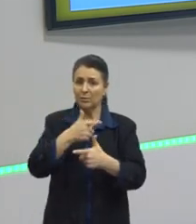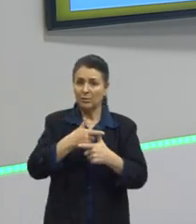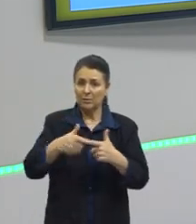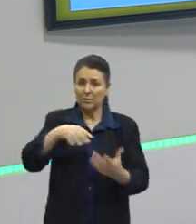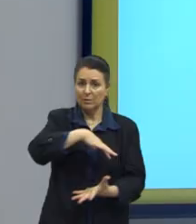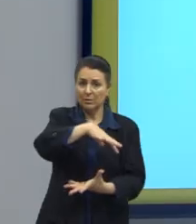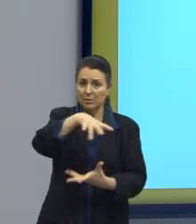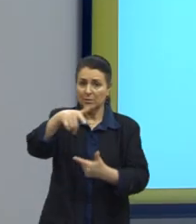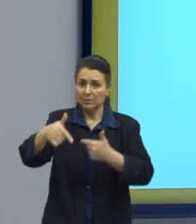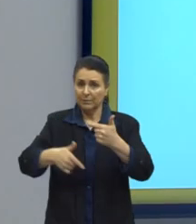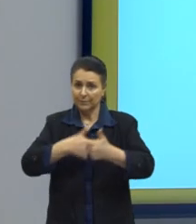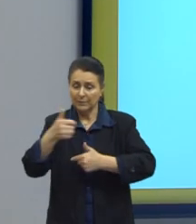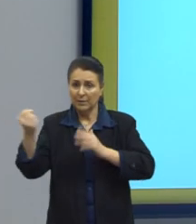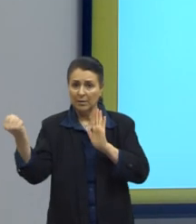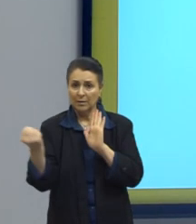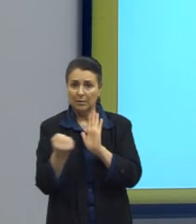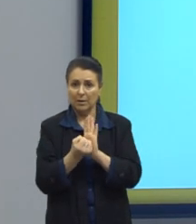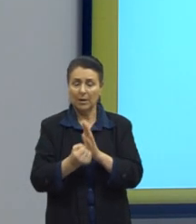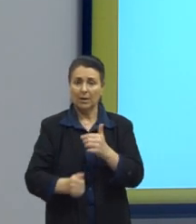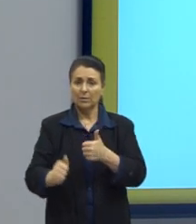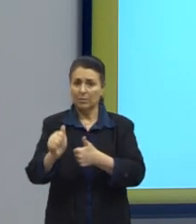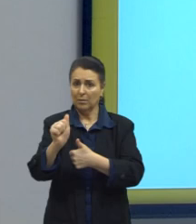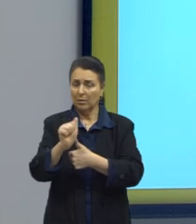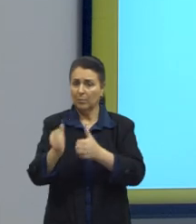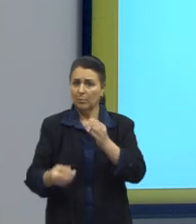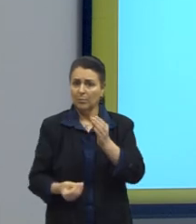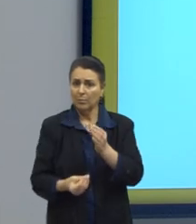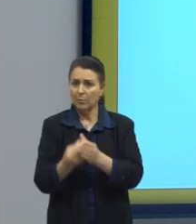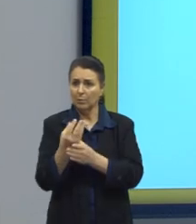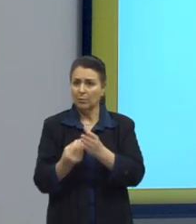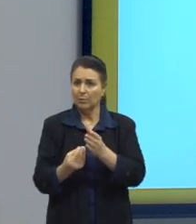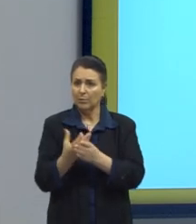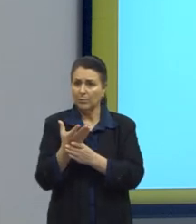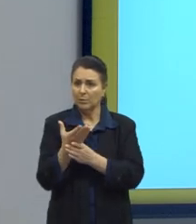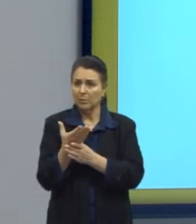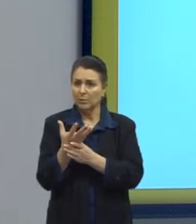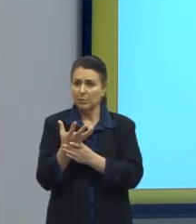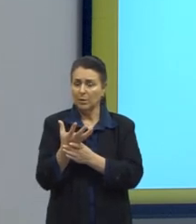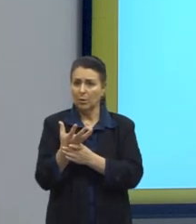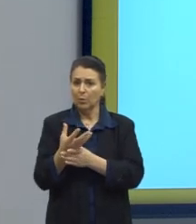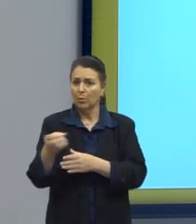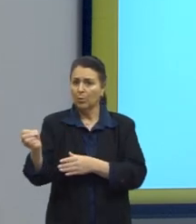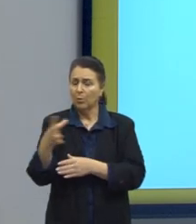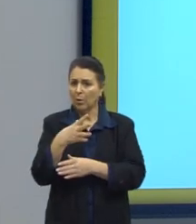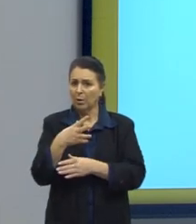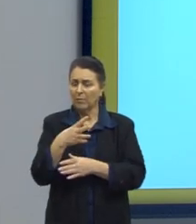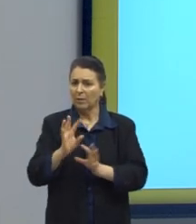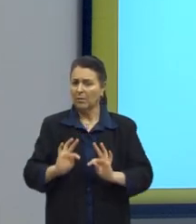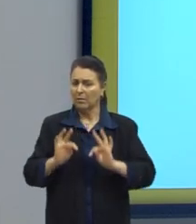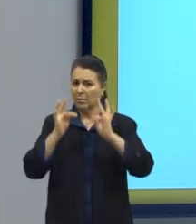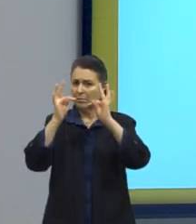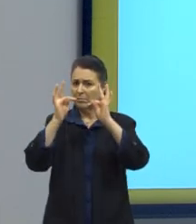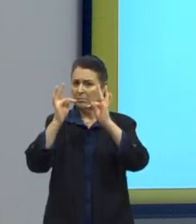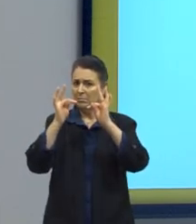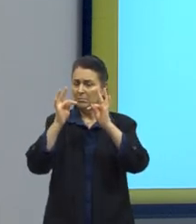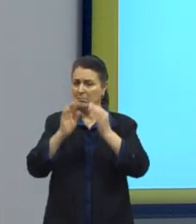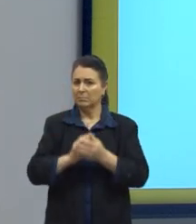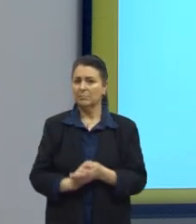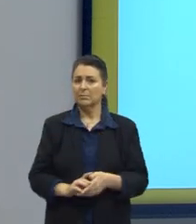marcada pela alternativa A, produção inovadora dos padrões de tecnologia? Não, né, não tem produção inovadora.